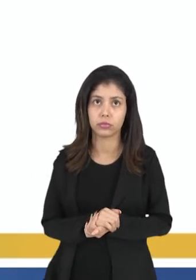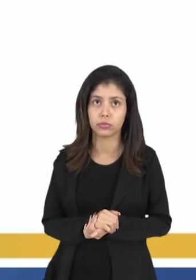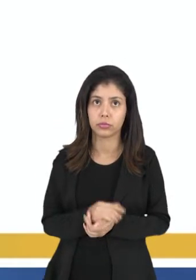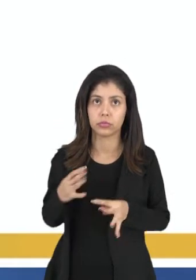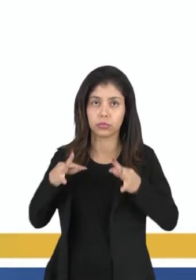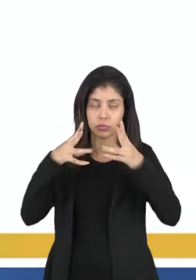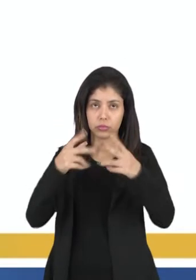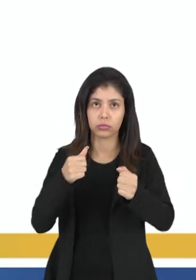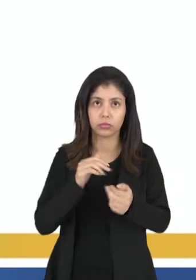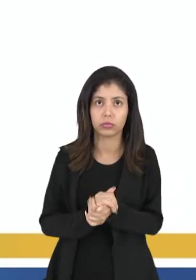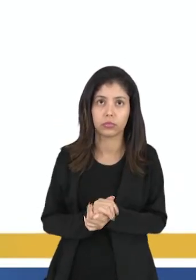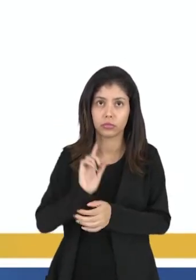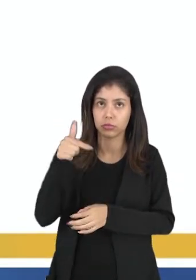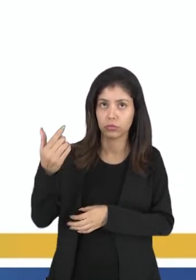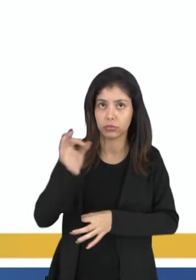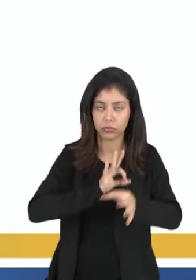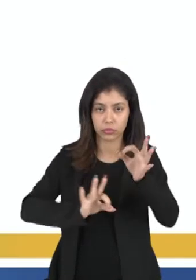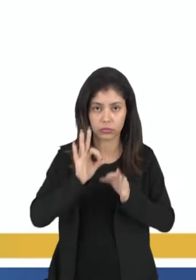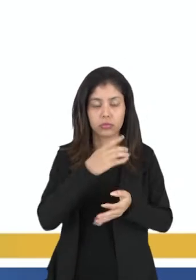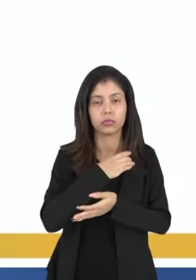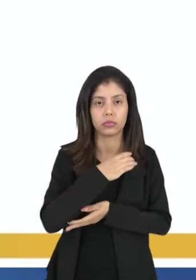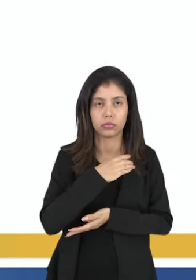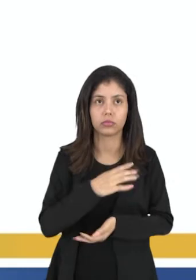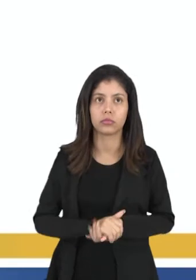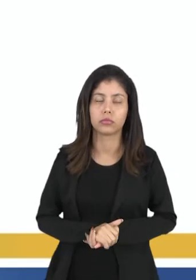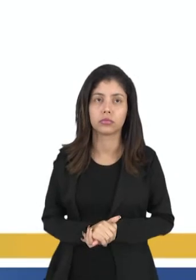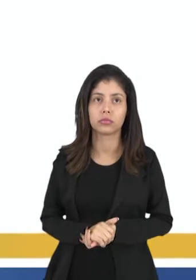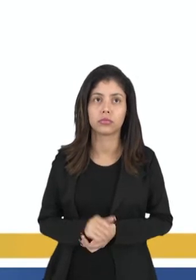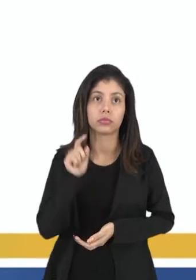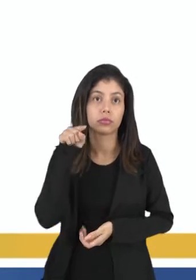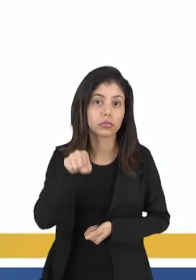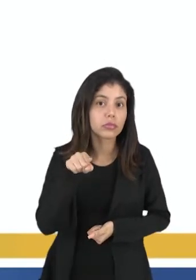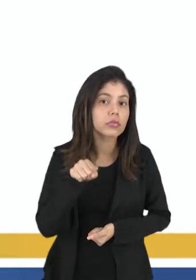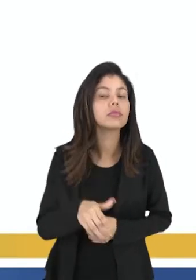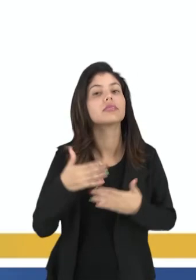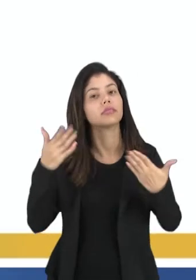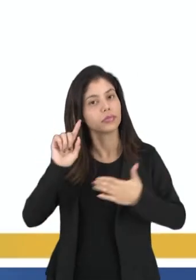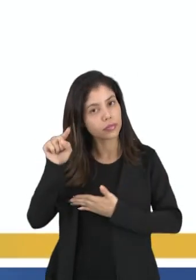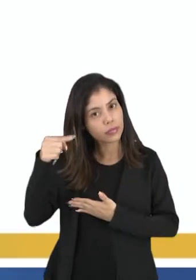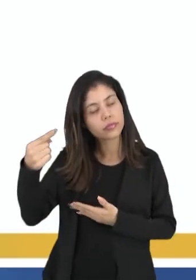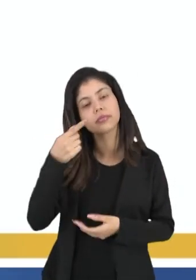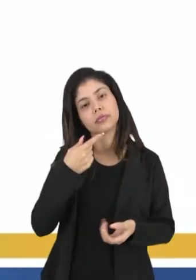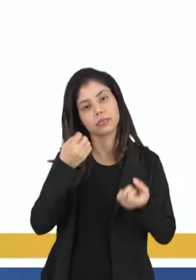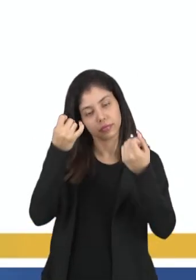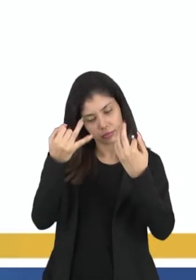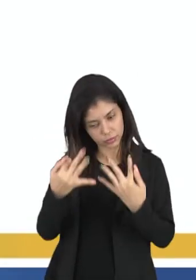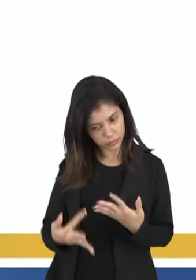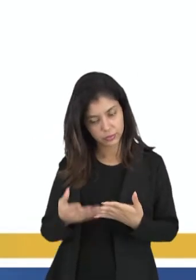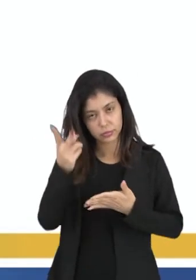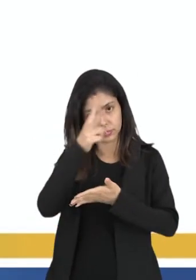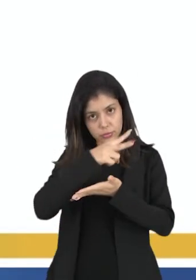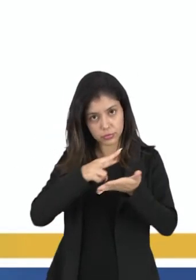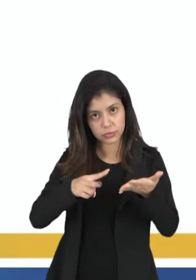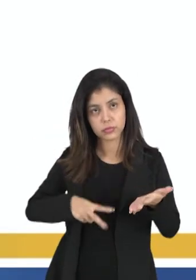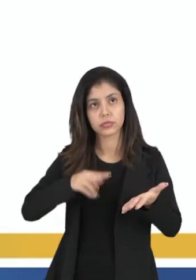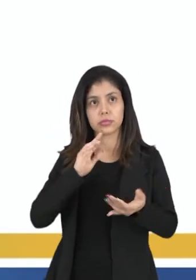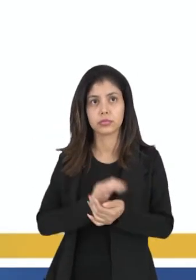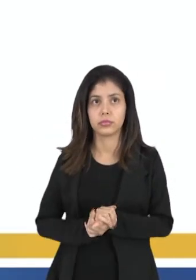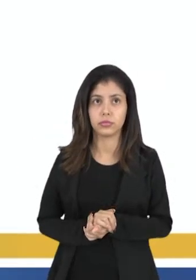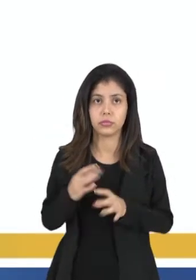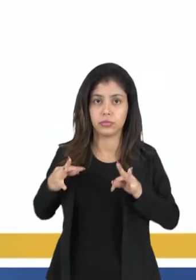que precede todas as demais na organização da cidade. É aquela questão que a gente acabou de ler, ou seja,